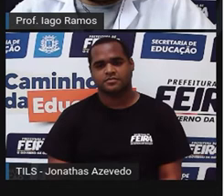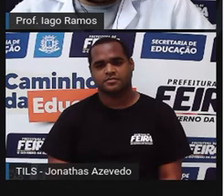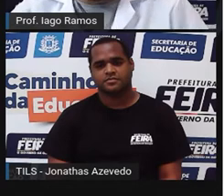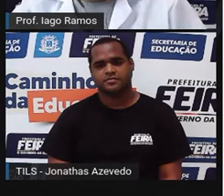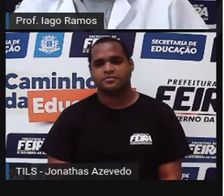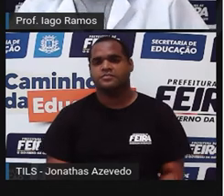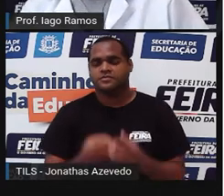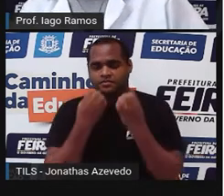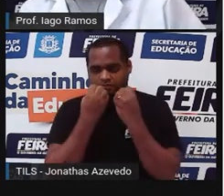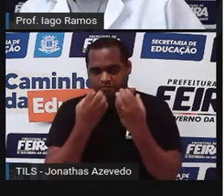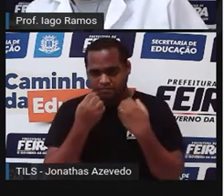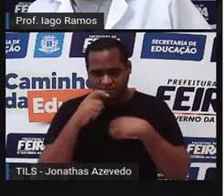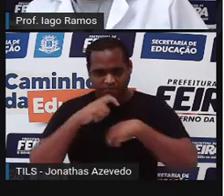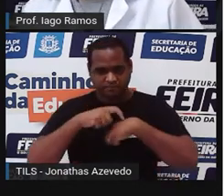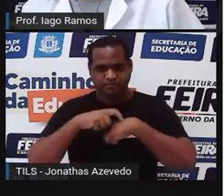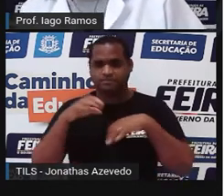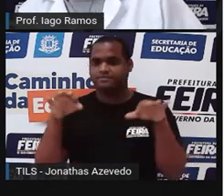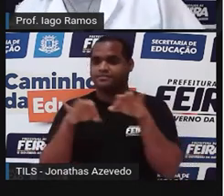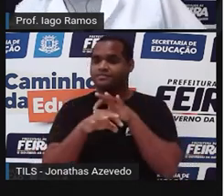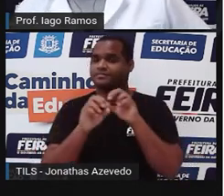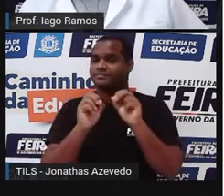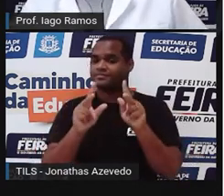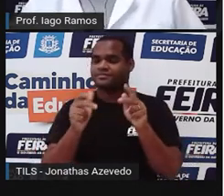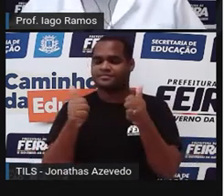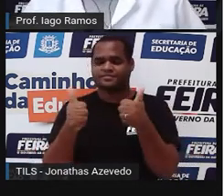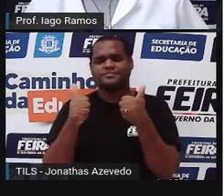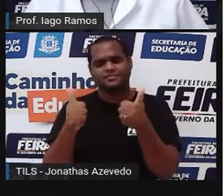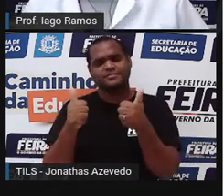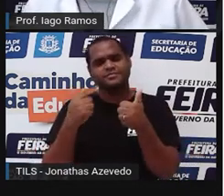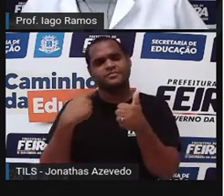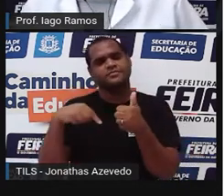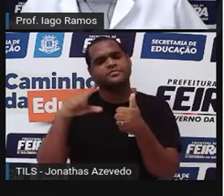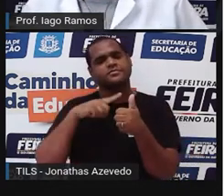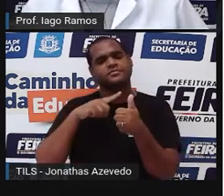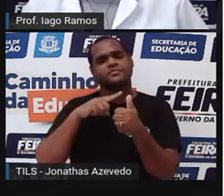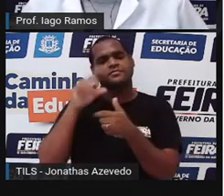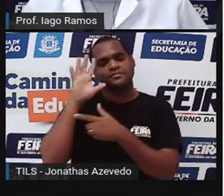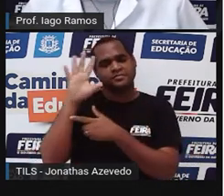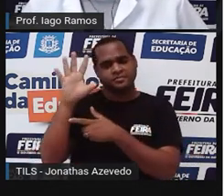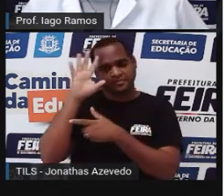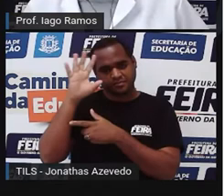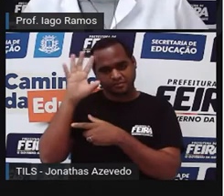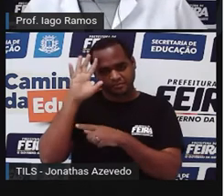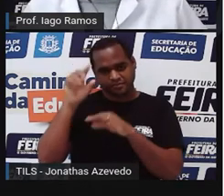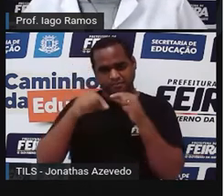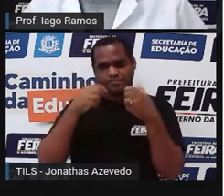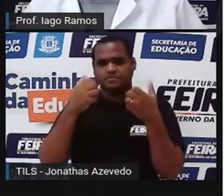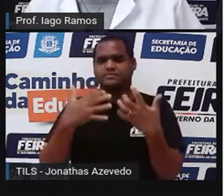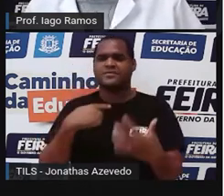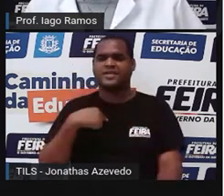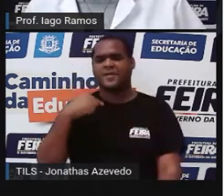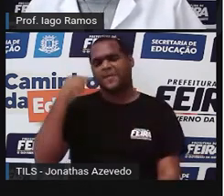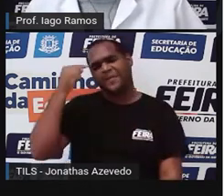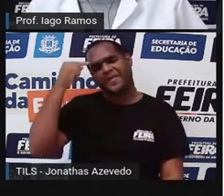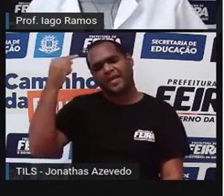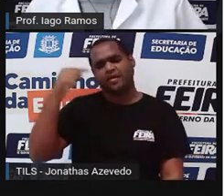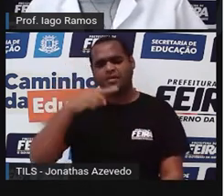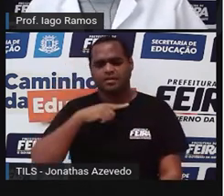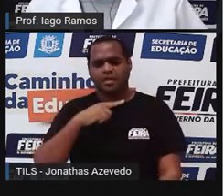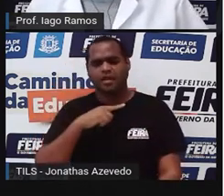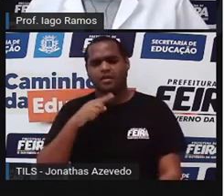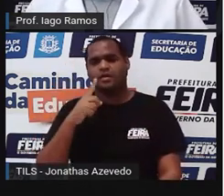Bom, o tempo está acabando E aí você pode ter pensado assim Mas professor, não tive nenhuma ideia para